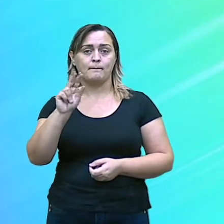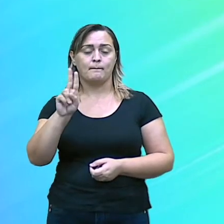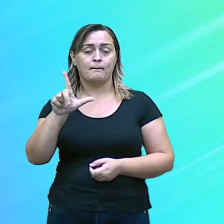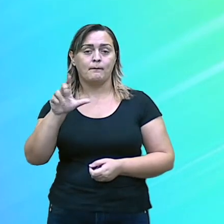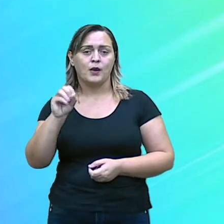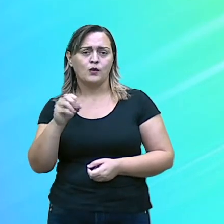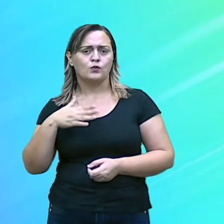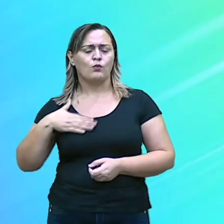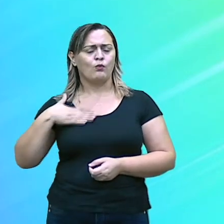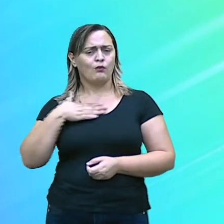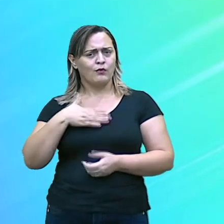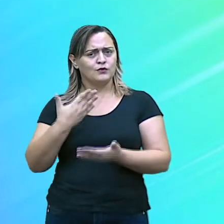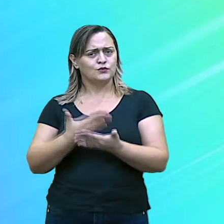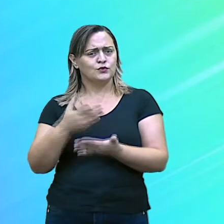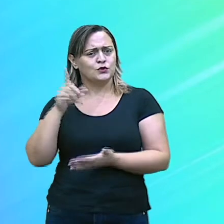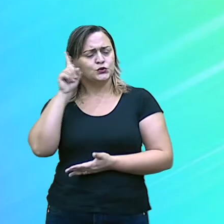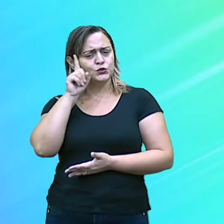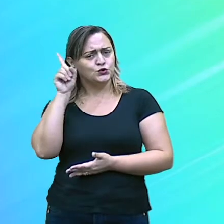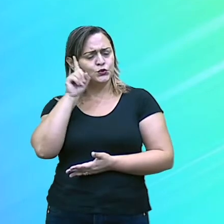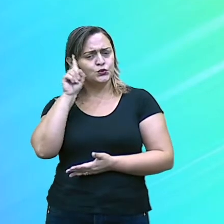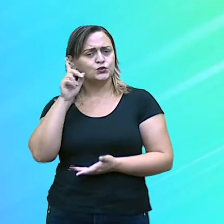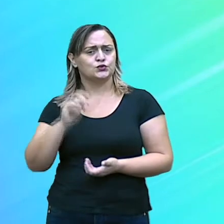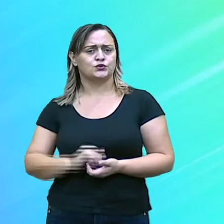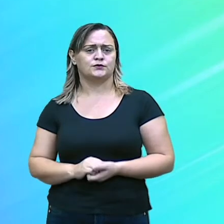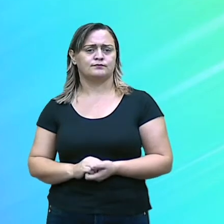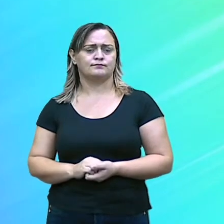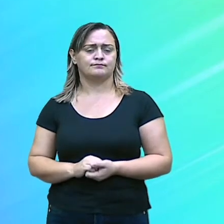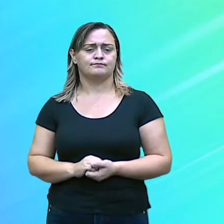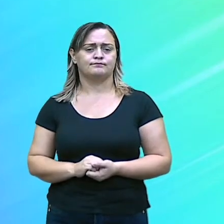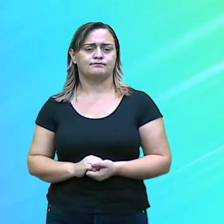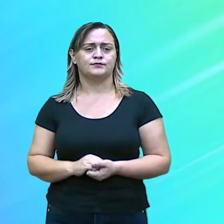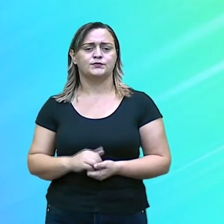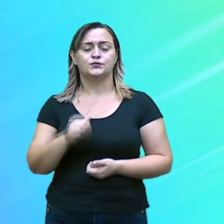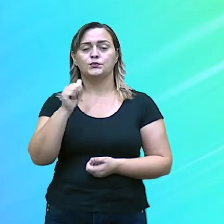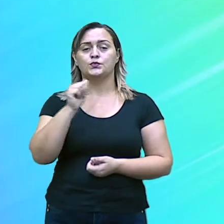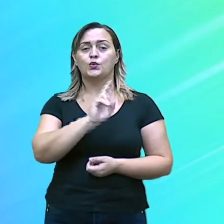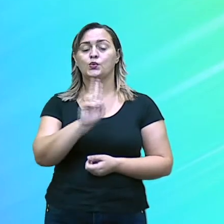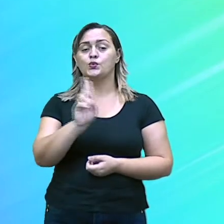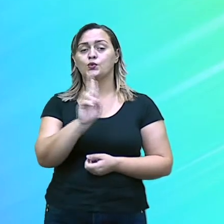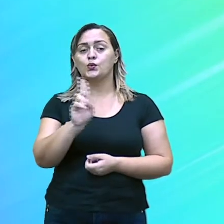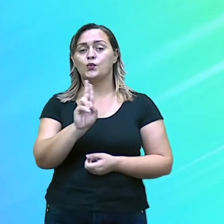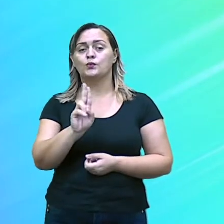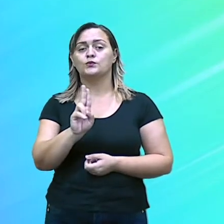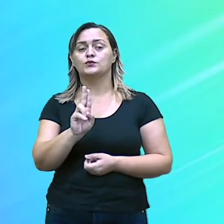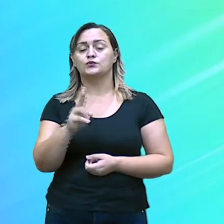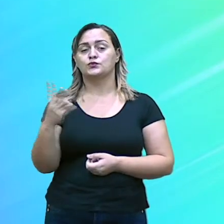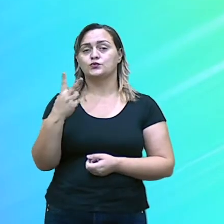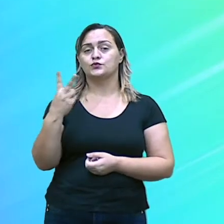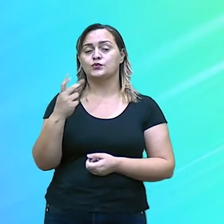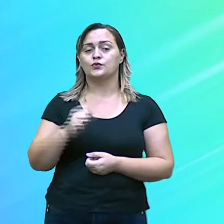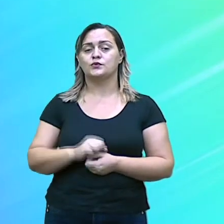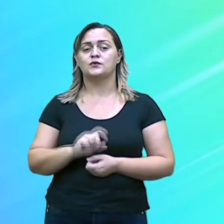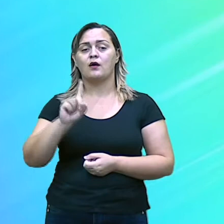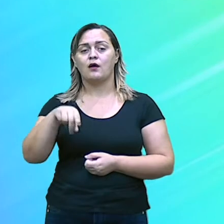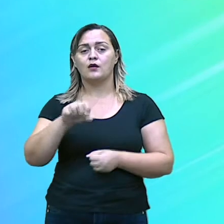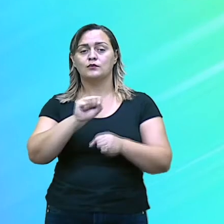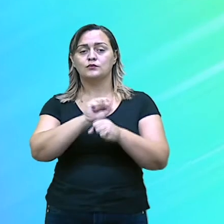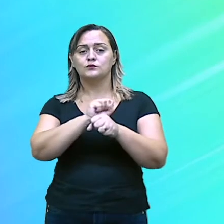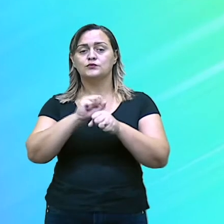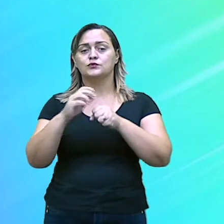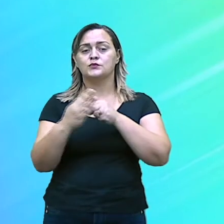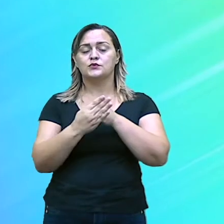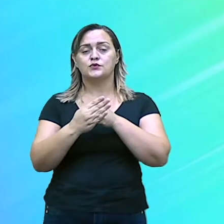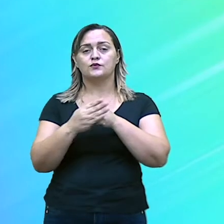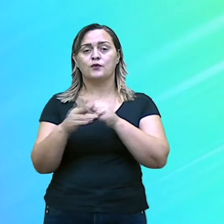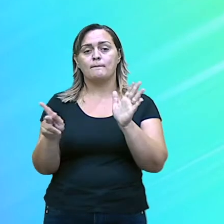é um substantivo próprio. Isso, Paulo também é um substantivo próprio. É um nome. E